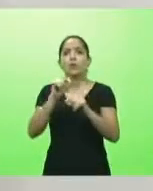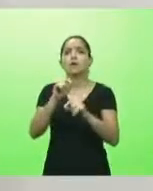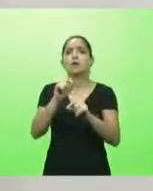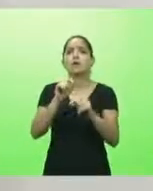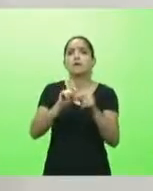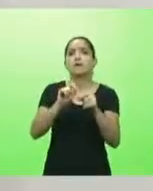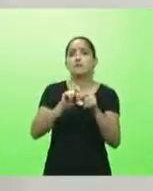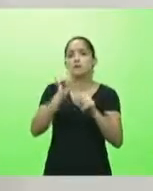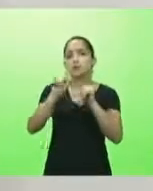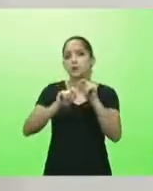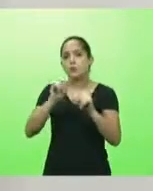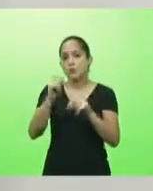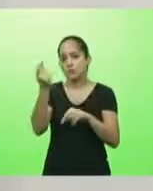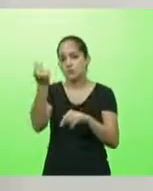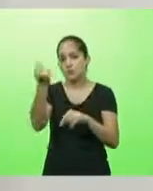dinheiro.